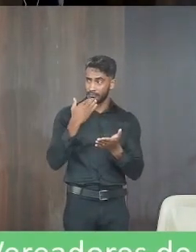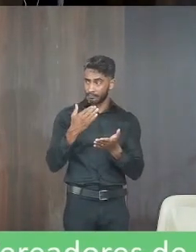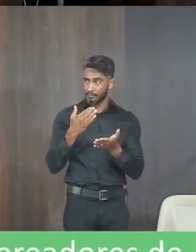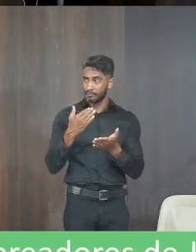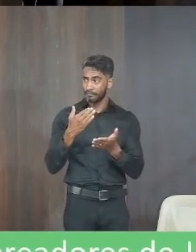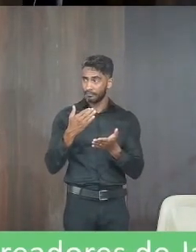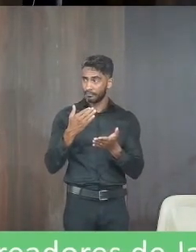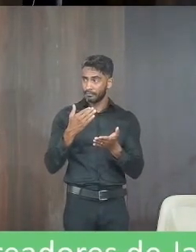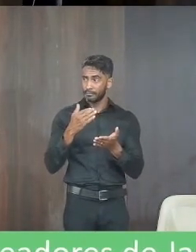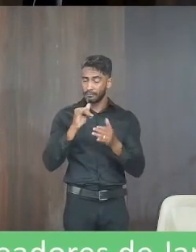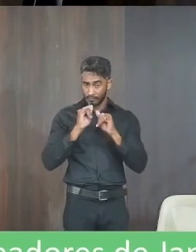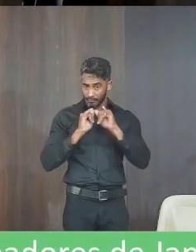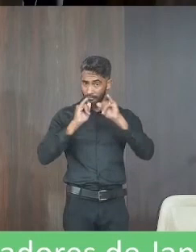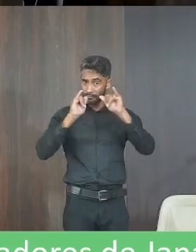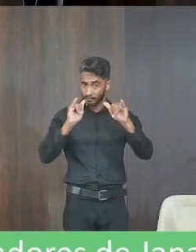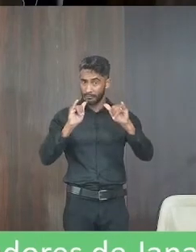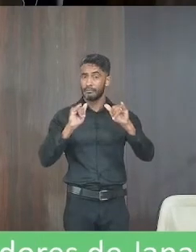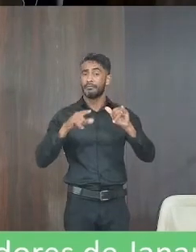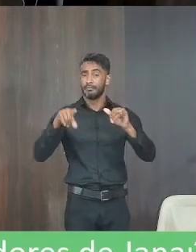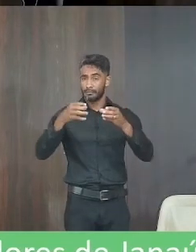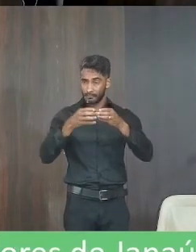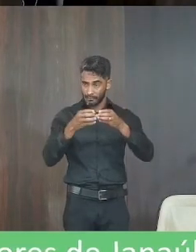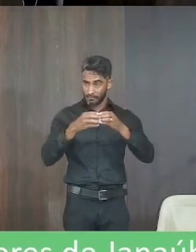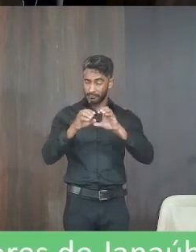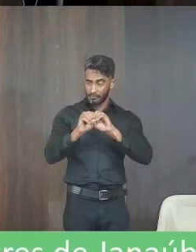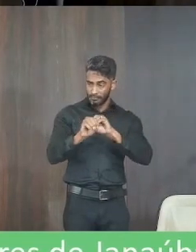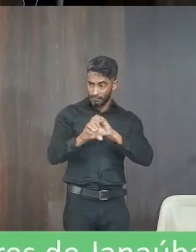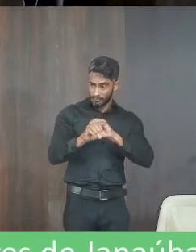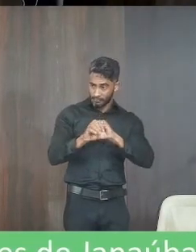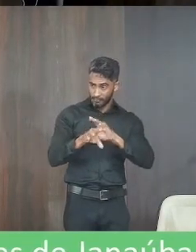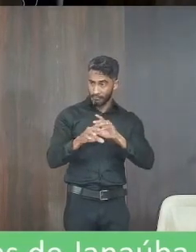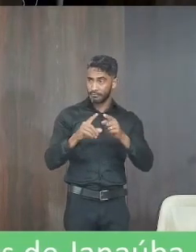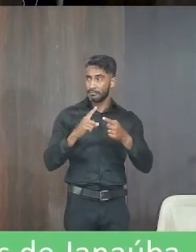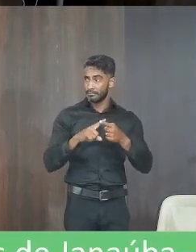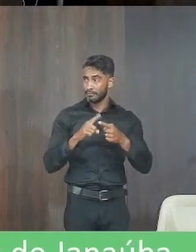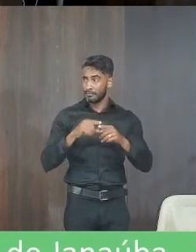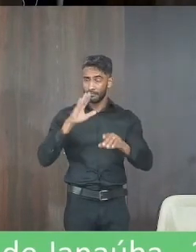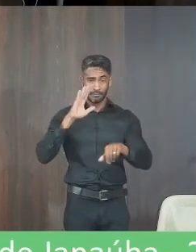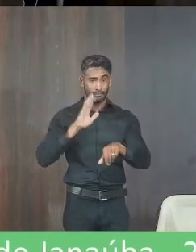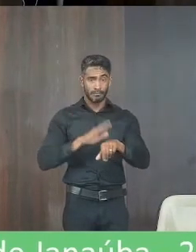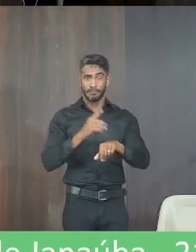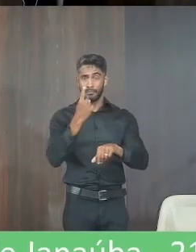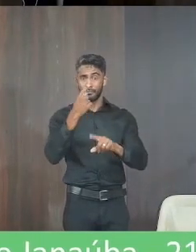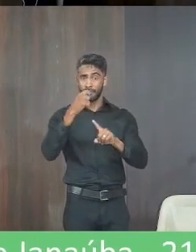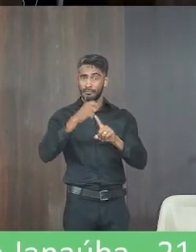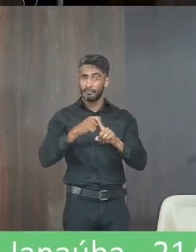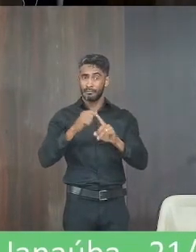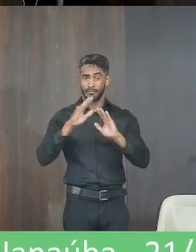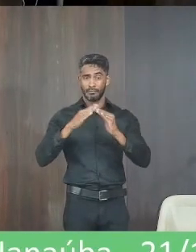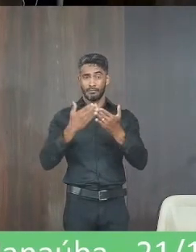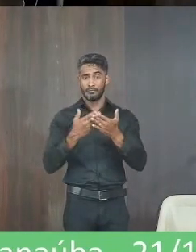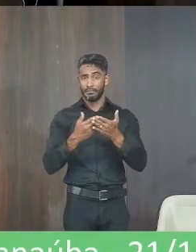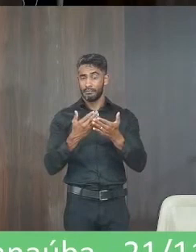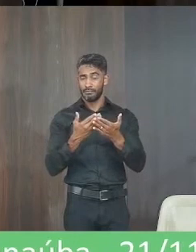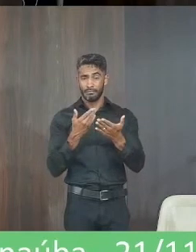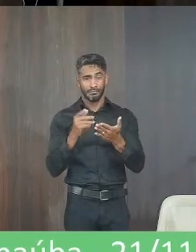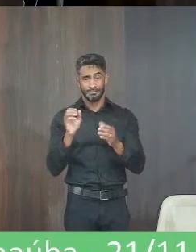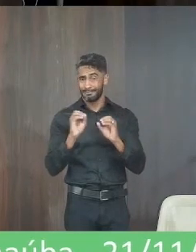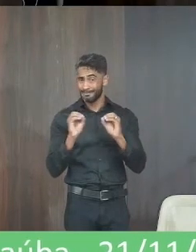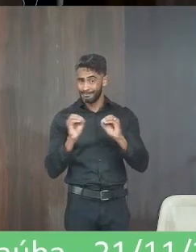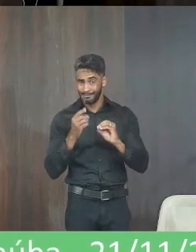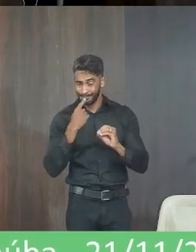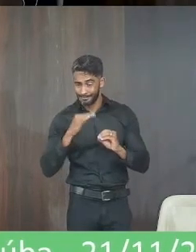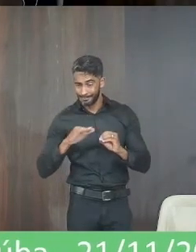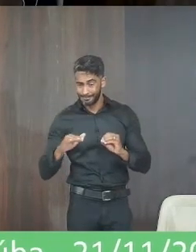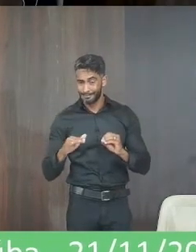então estou notificando aqui verbalmente a comissão de educação porque tem mais de um mês que essa criança está fora da escola gente desde o dia 28